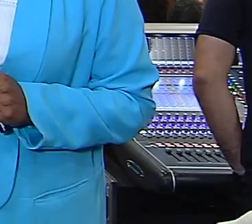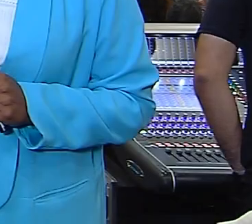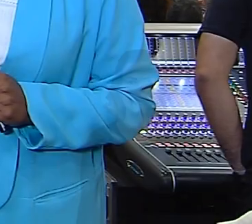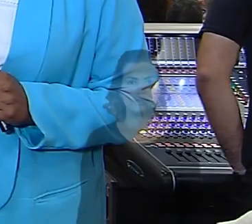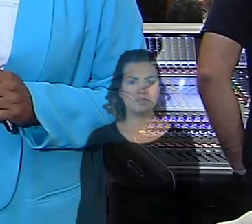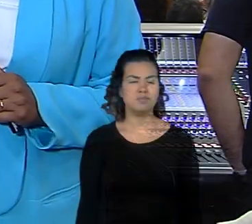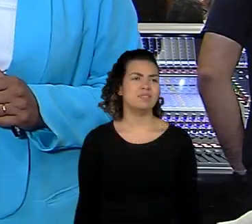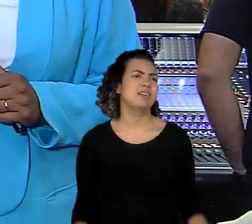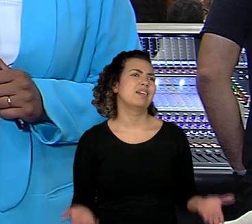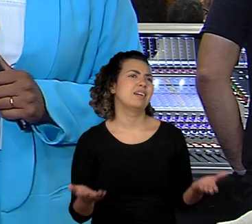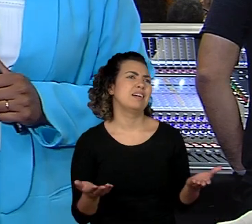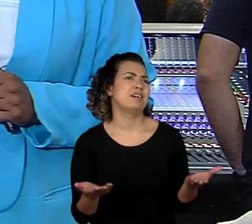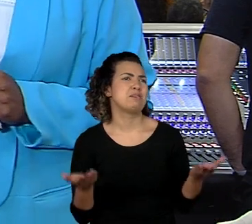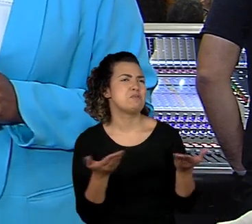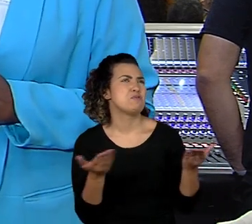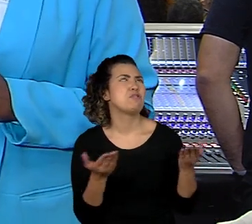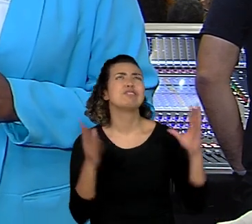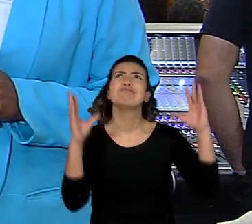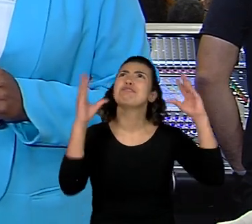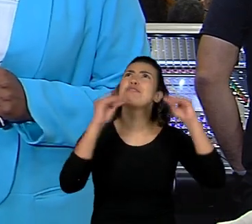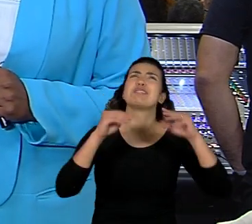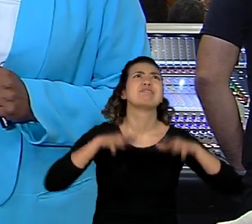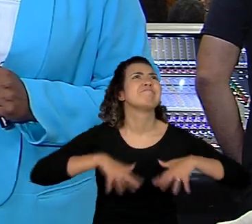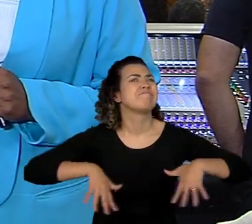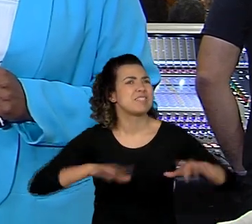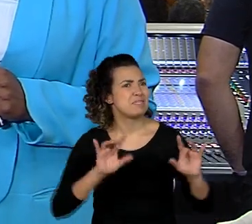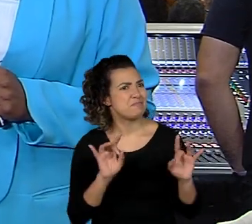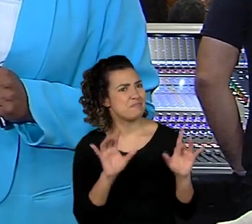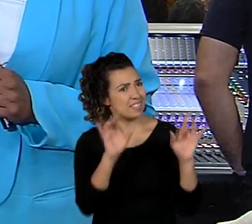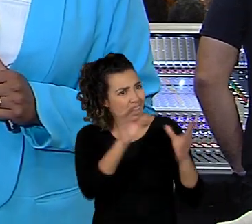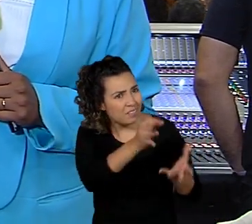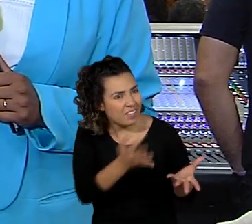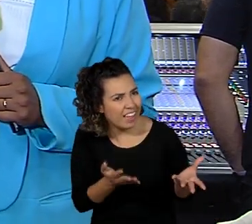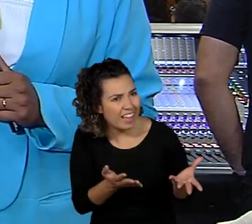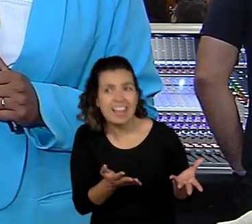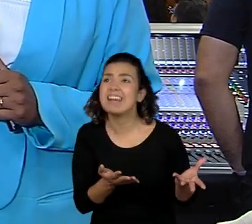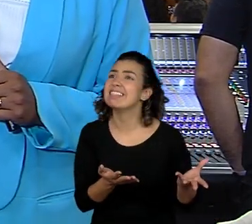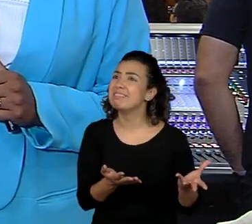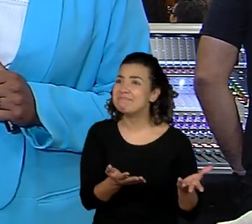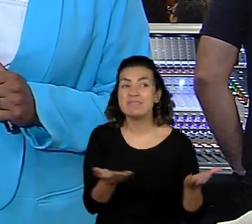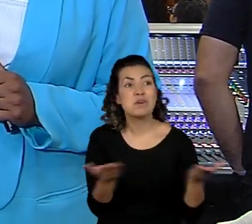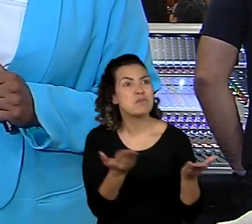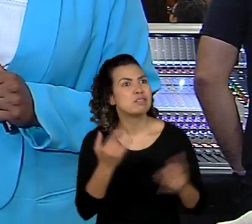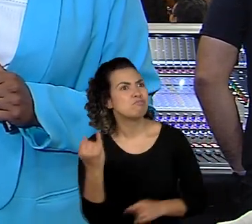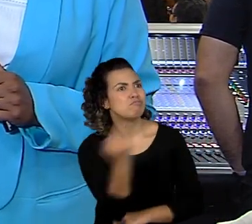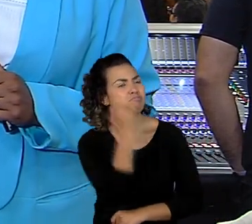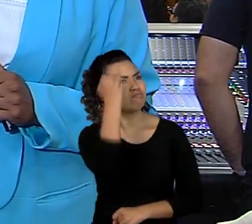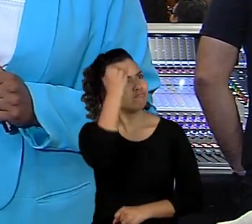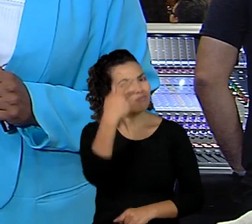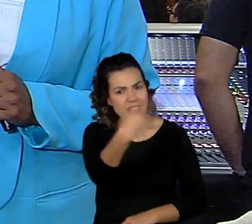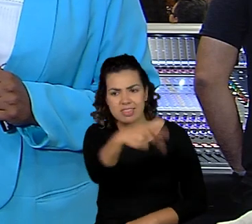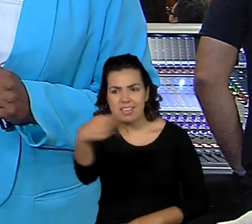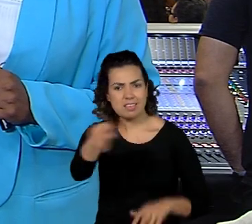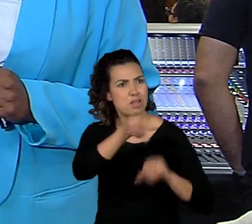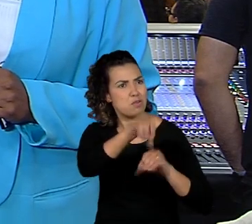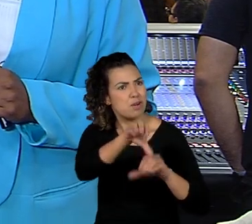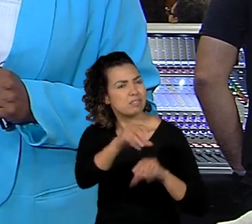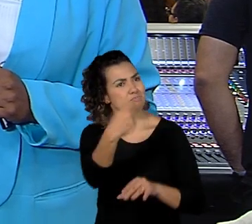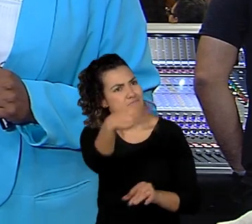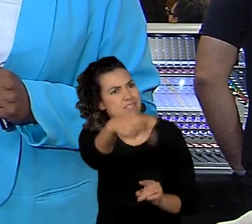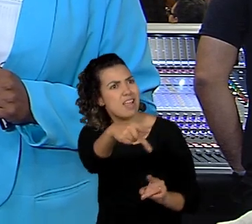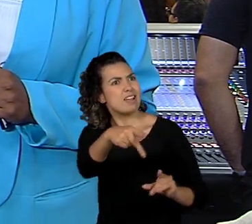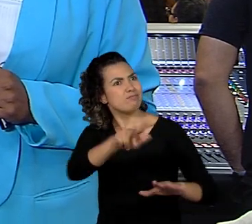Que noite especial, né, Nayara? Momento incrível de dar visibilidade aos educadores, aos profissionais de educação.